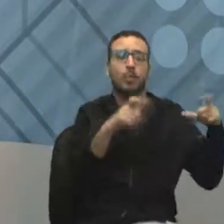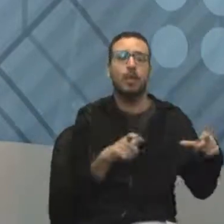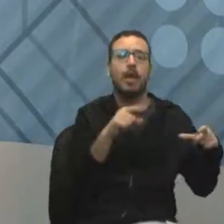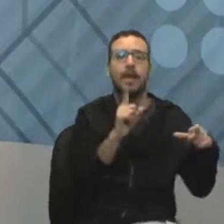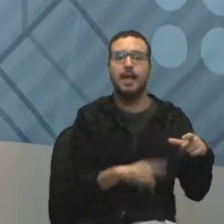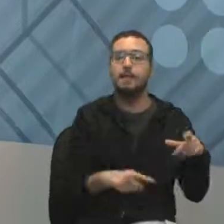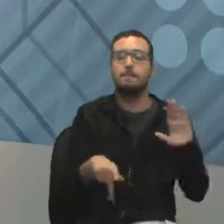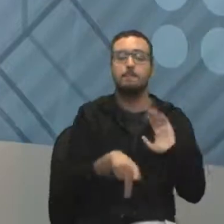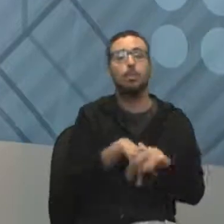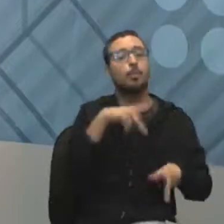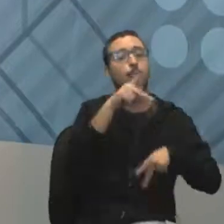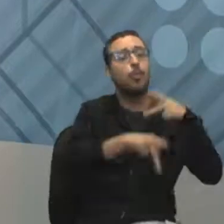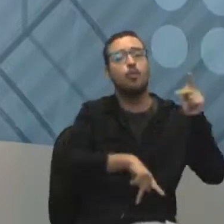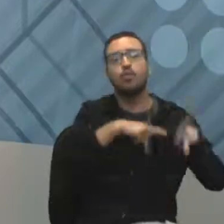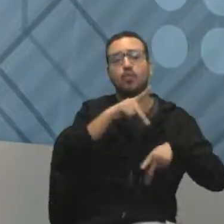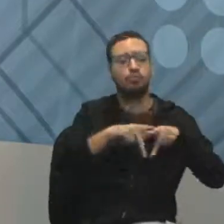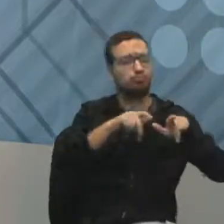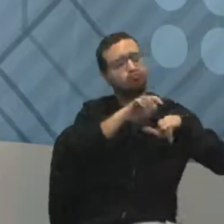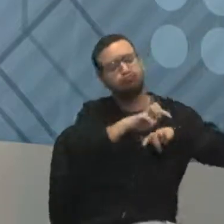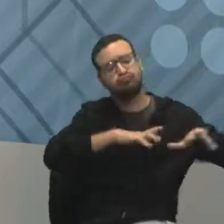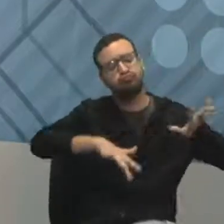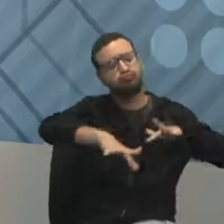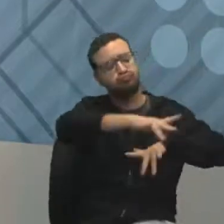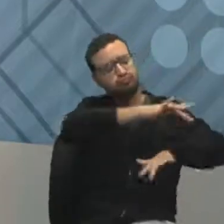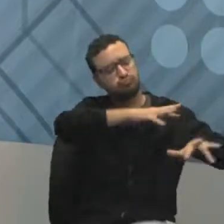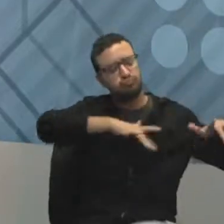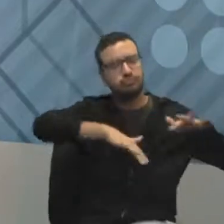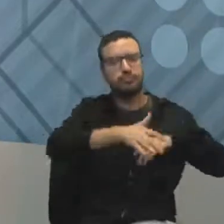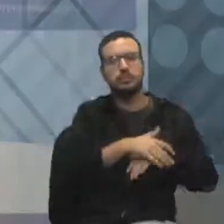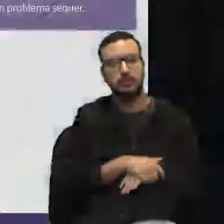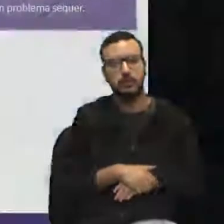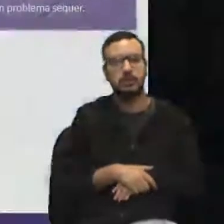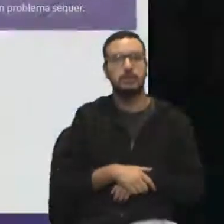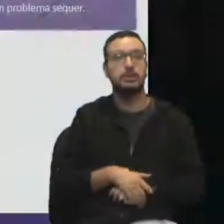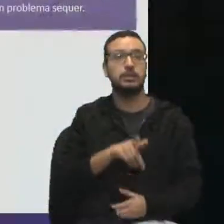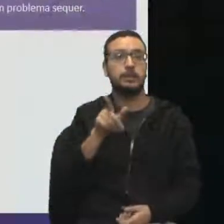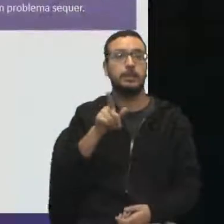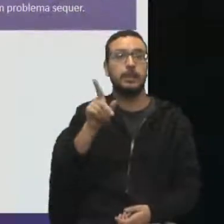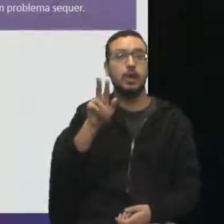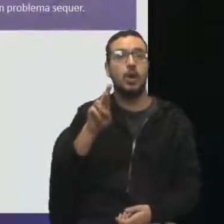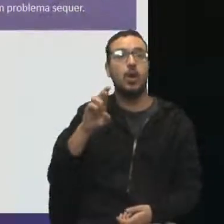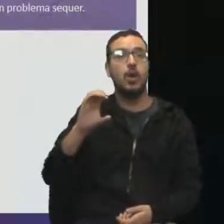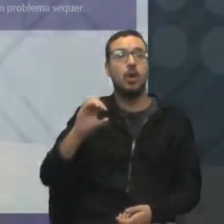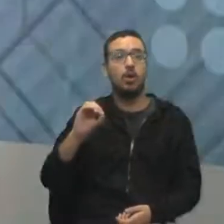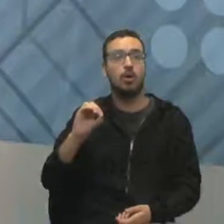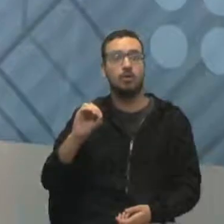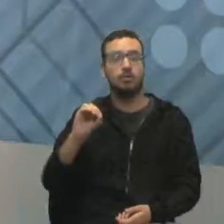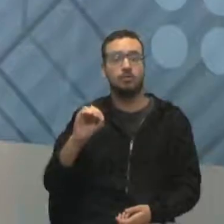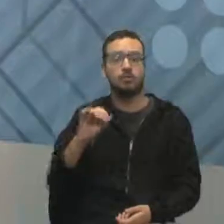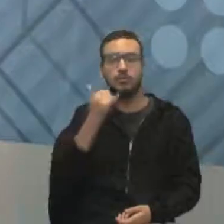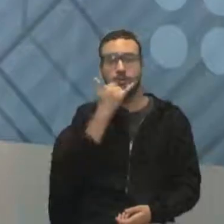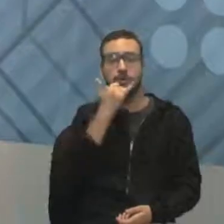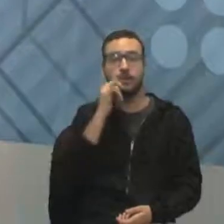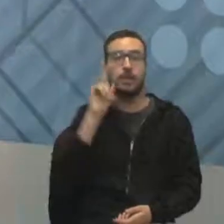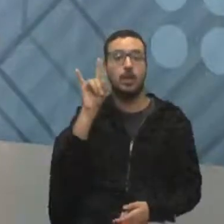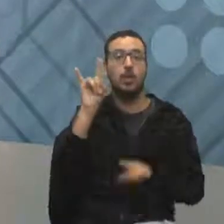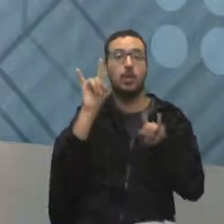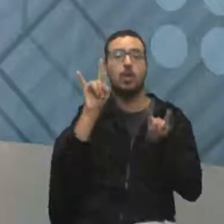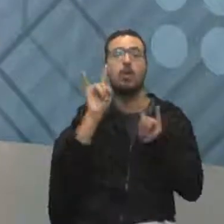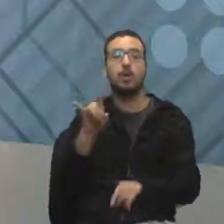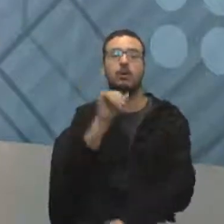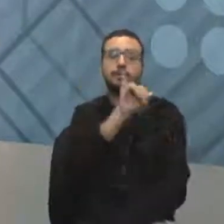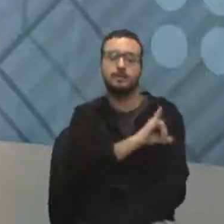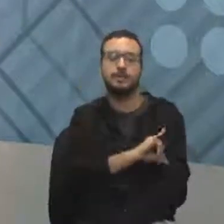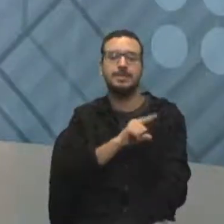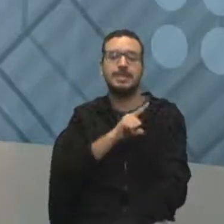segurança muito importantes. E a gente vai lembrar o seguinte, lá no Rock in Rio, tem 600 pessoas, todo